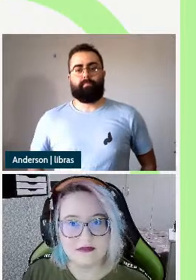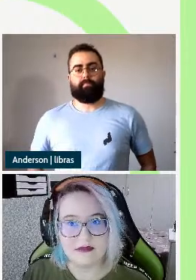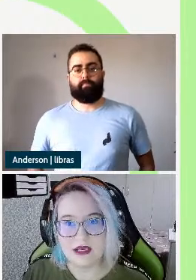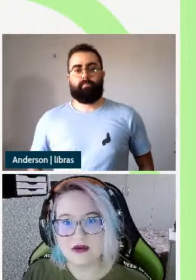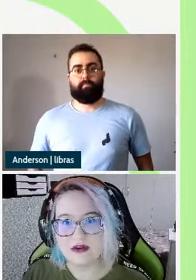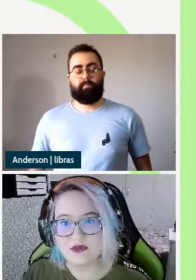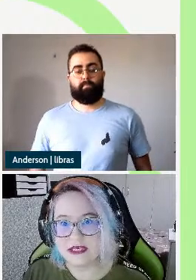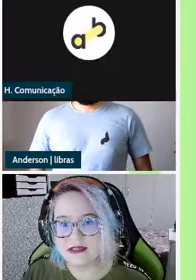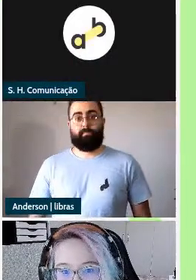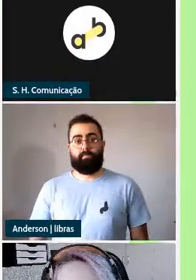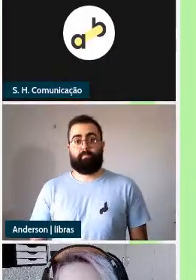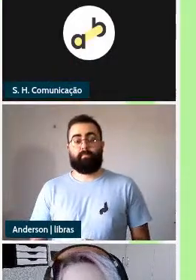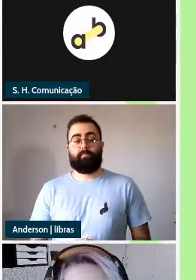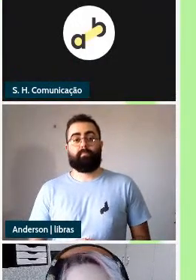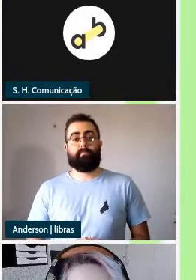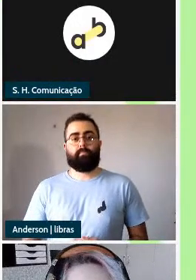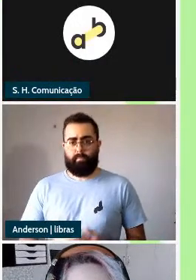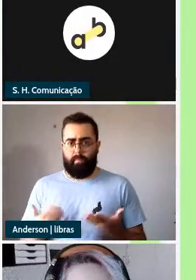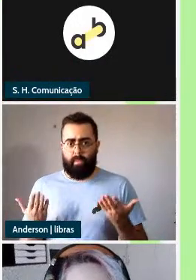agora foi né